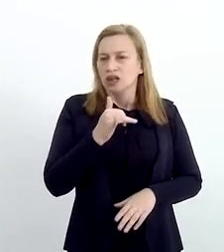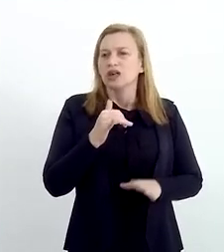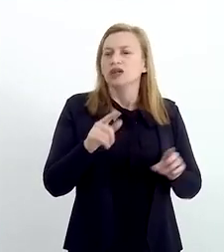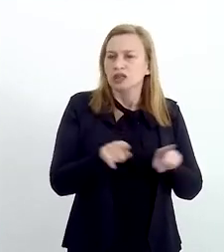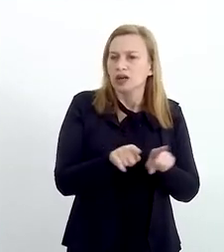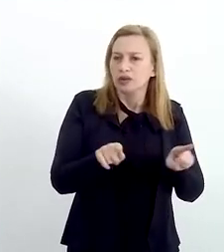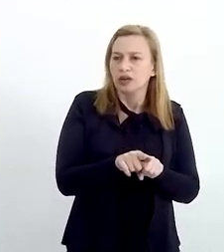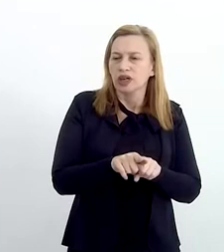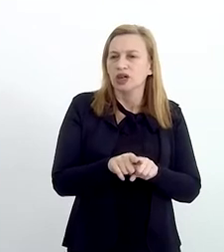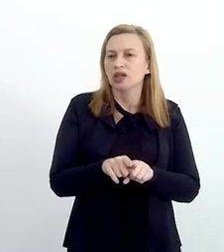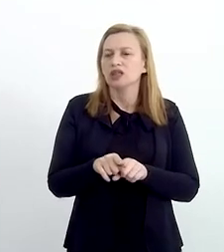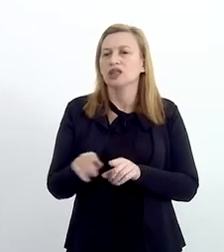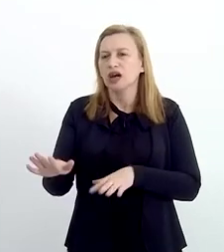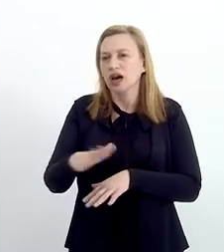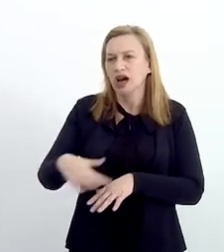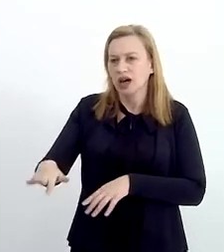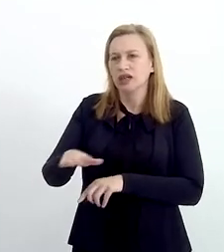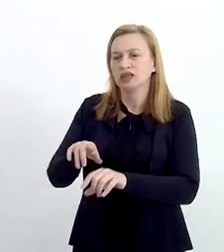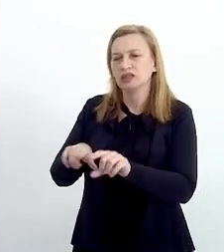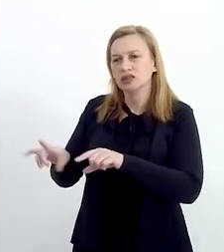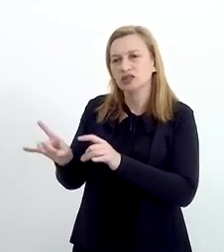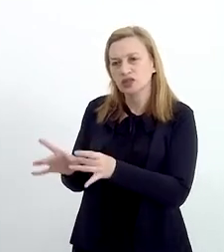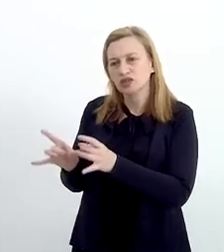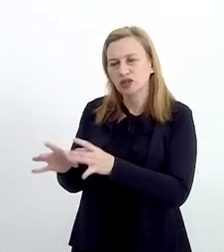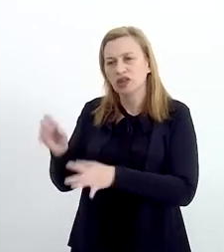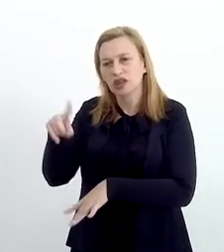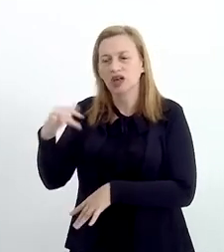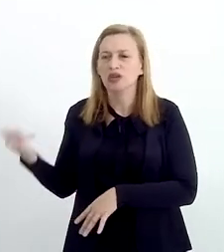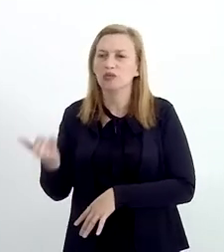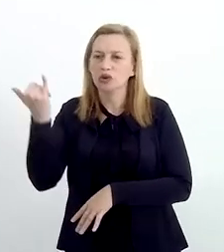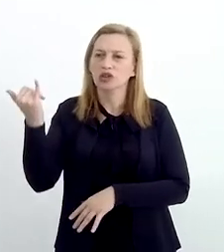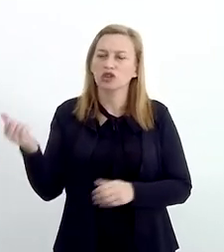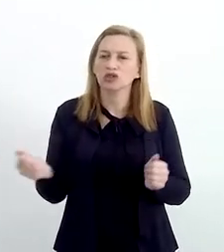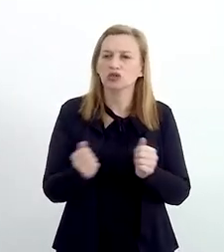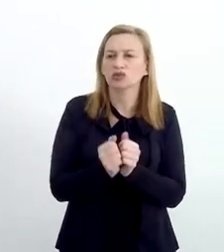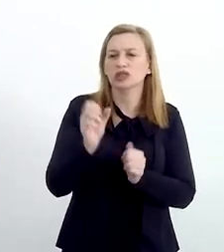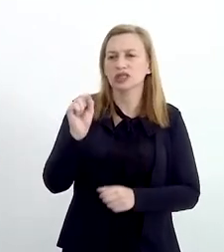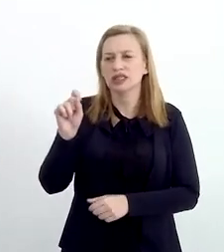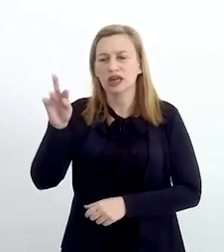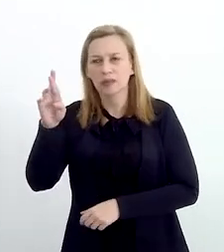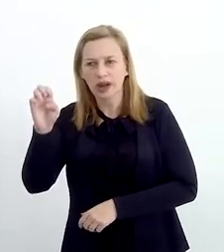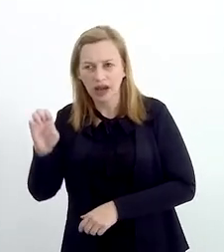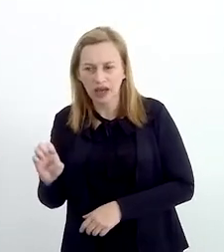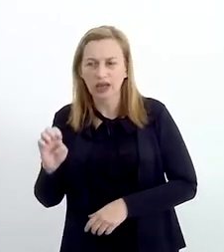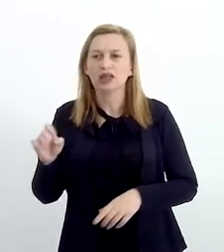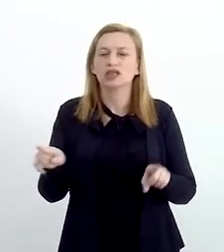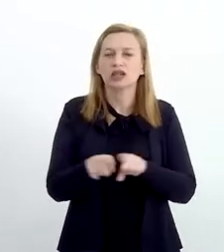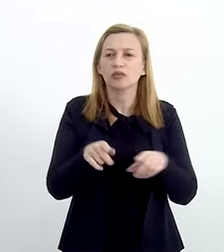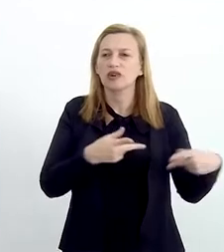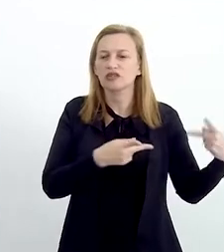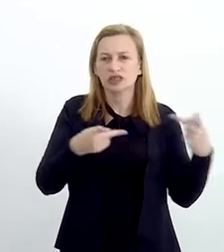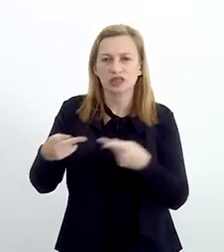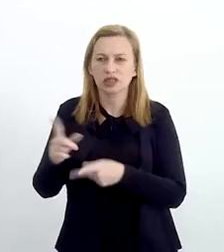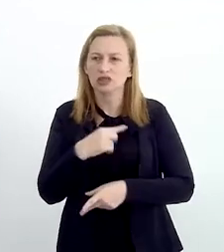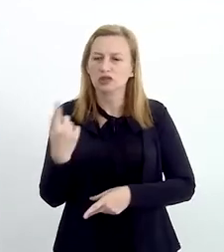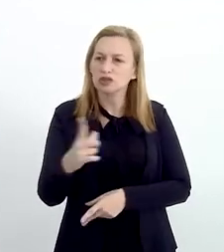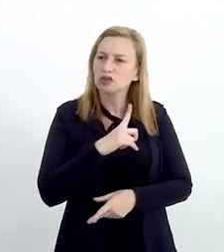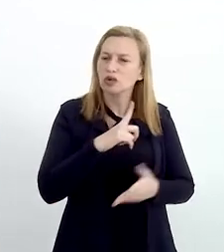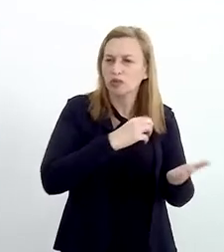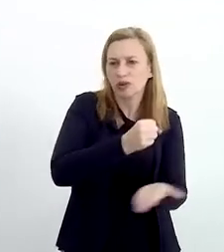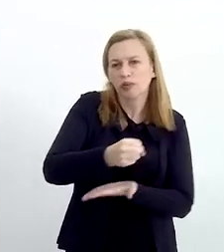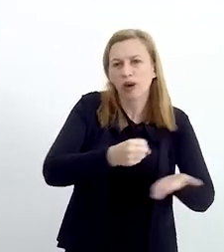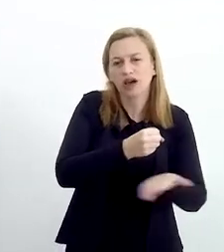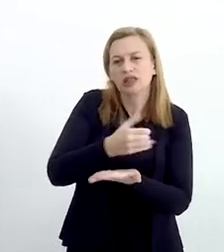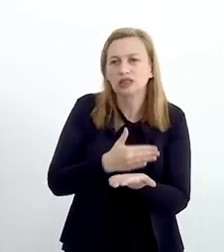Electro, mas também em fundamentos do mercado, que foi uma contribuição importante do SEBRAE. E também visitando